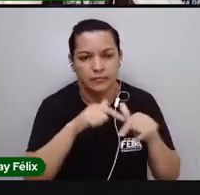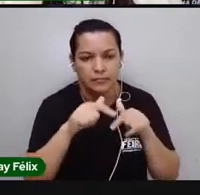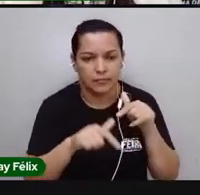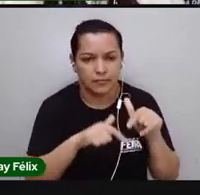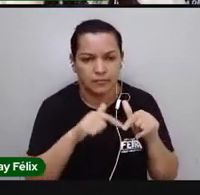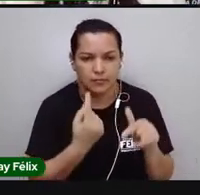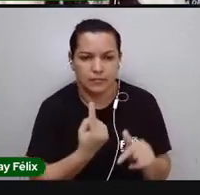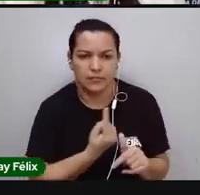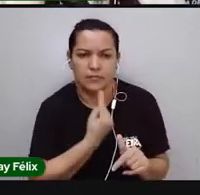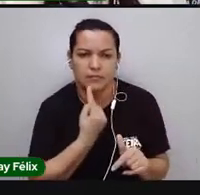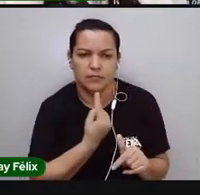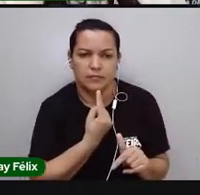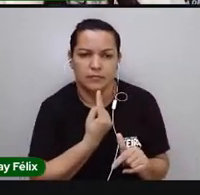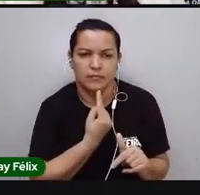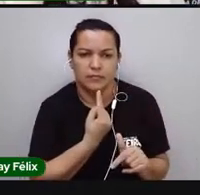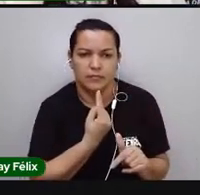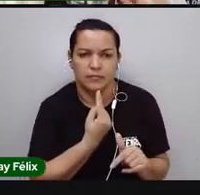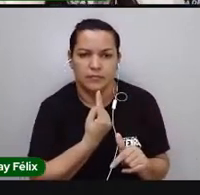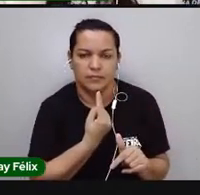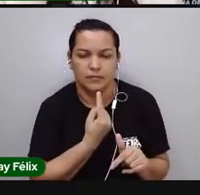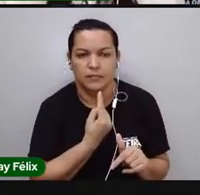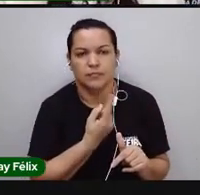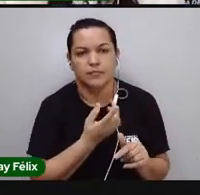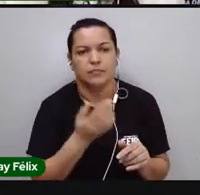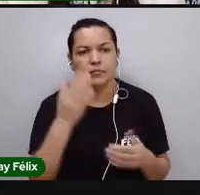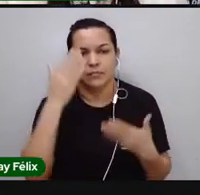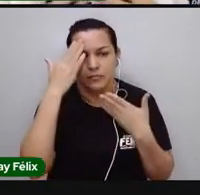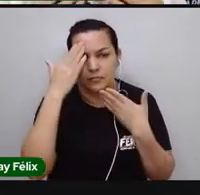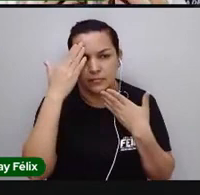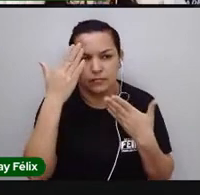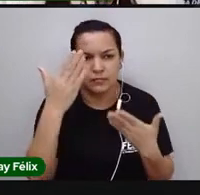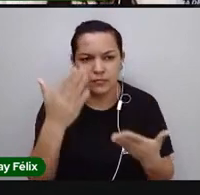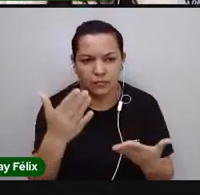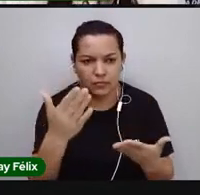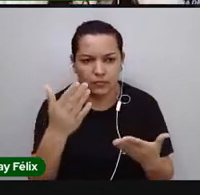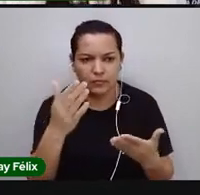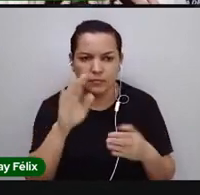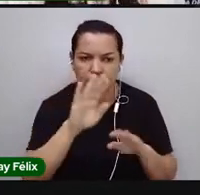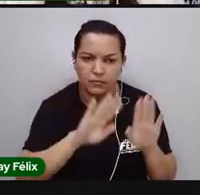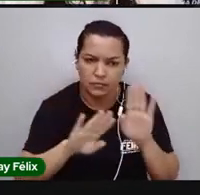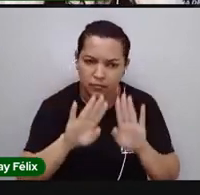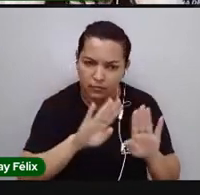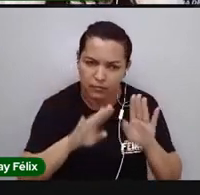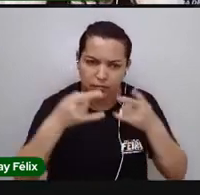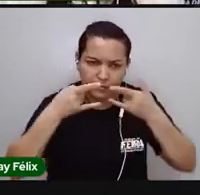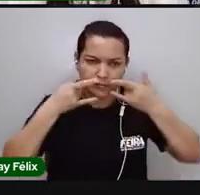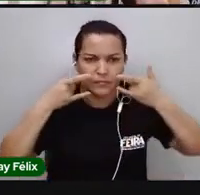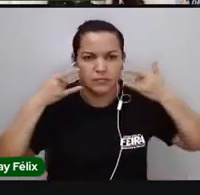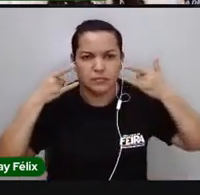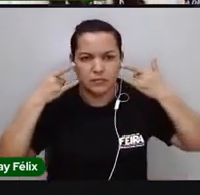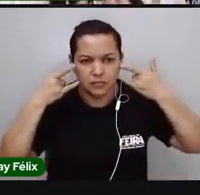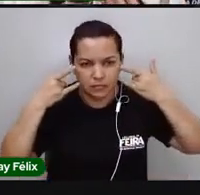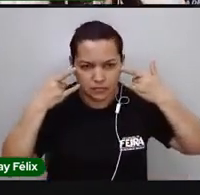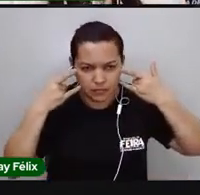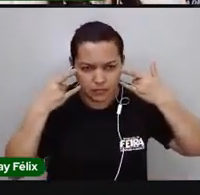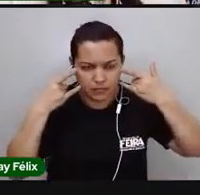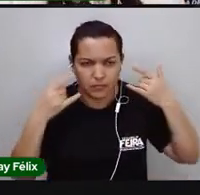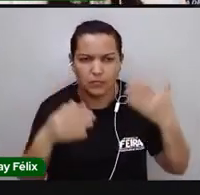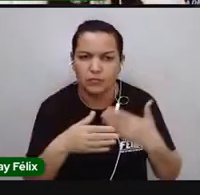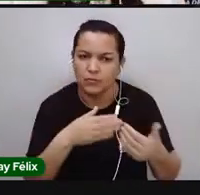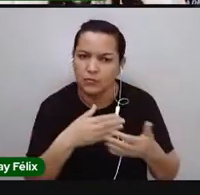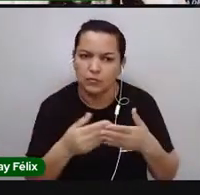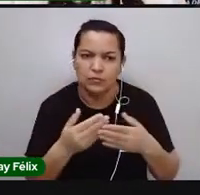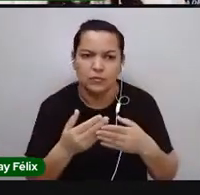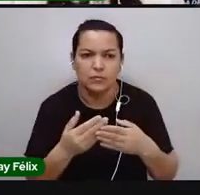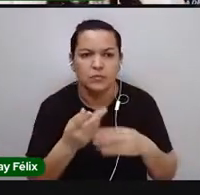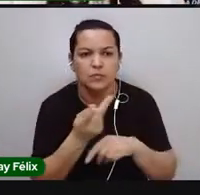sozinho. No mais, muito obrigada. Se cuide, use máscara, qualquer coisa, entre em